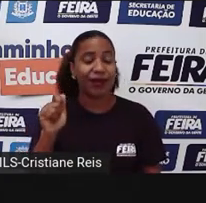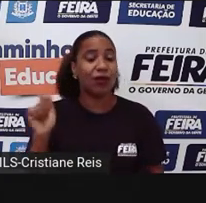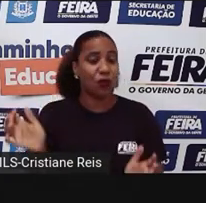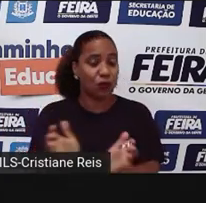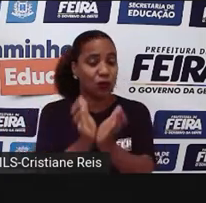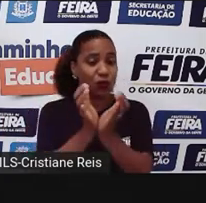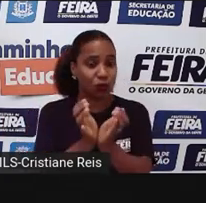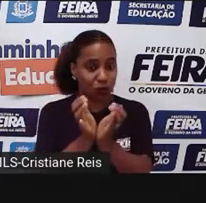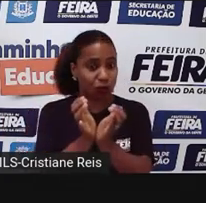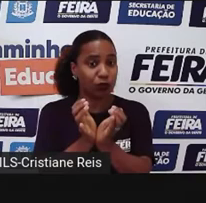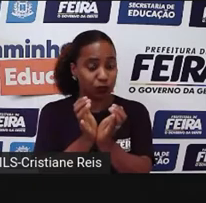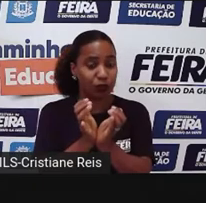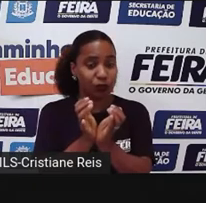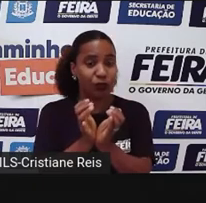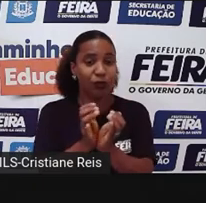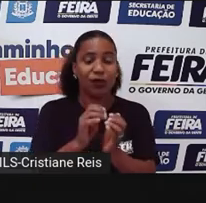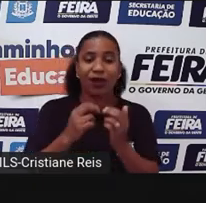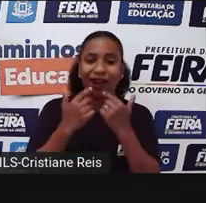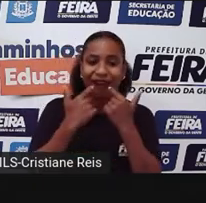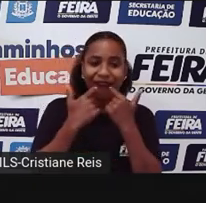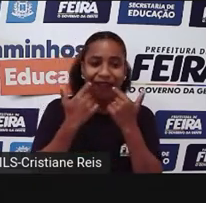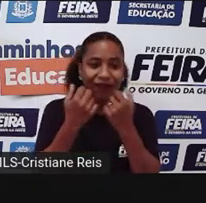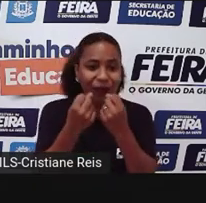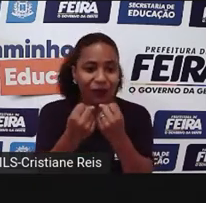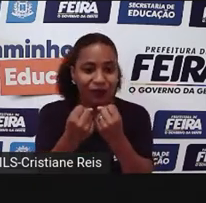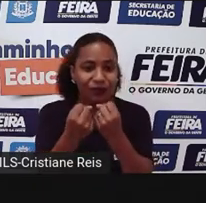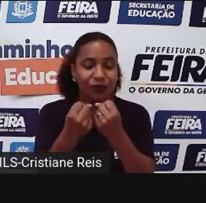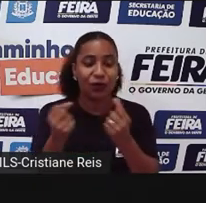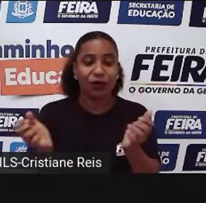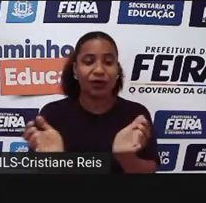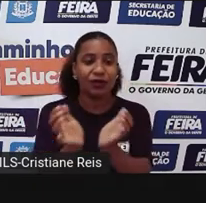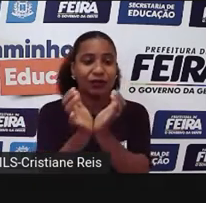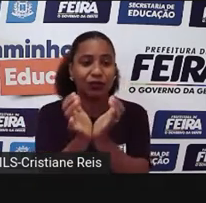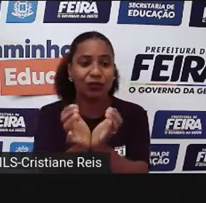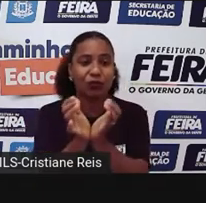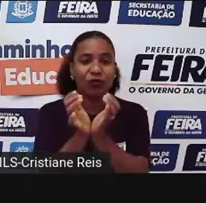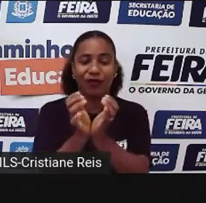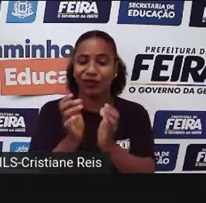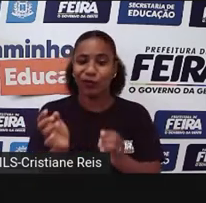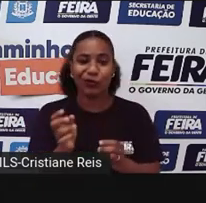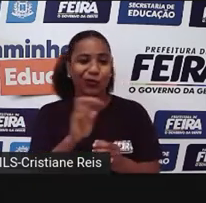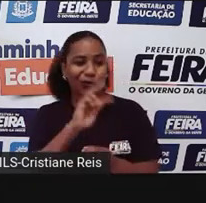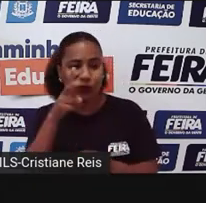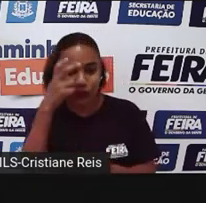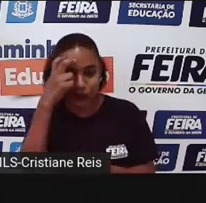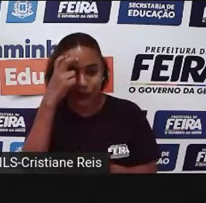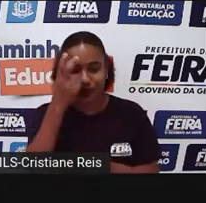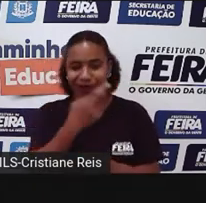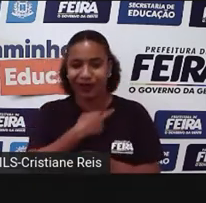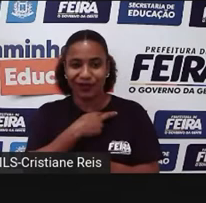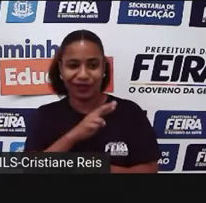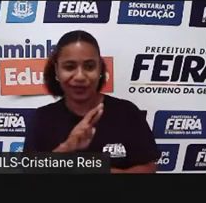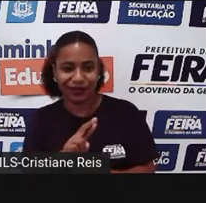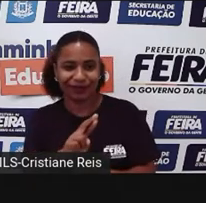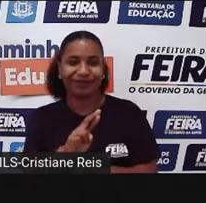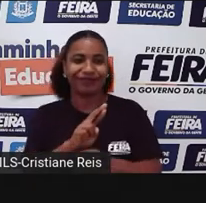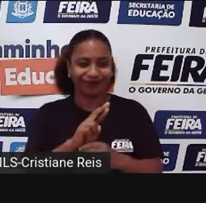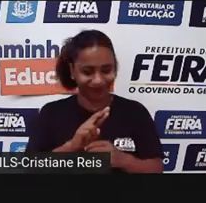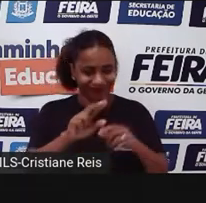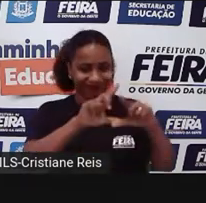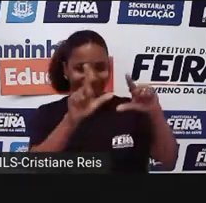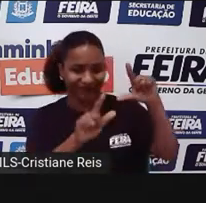cultural e linguístico, que é um grupo que forma cultura, religiosidade e línguas. Junto ao banto, existe